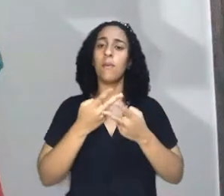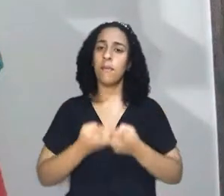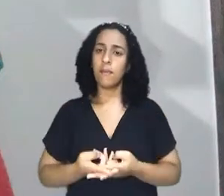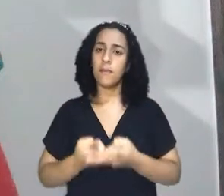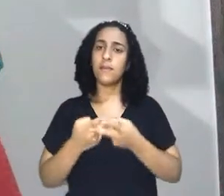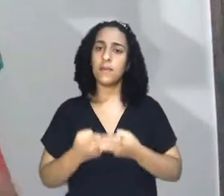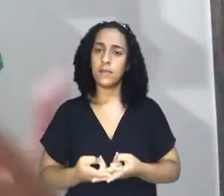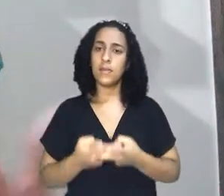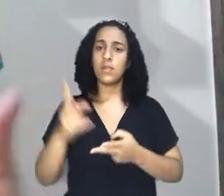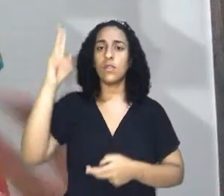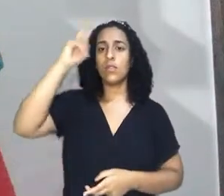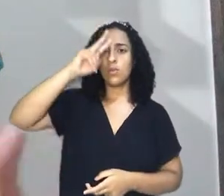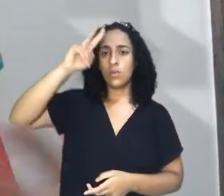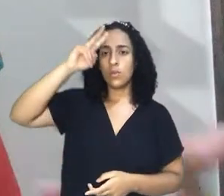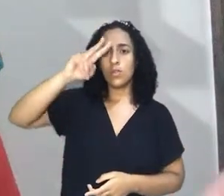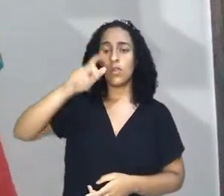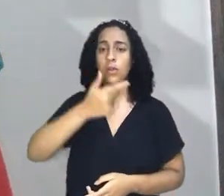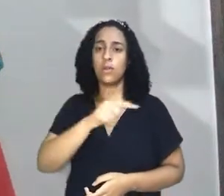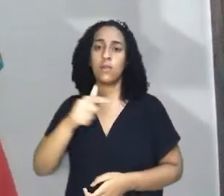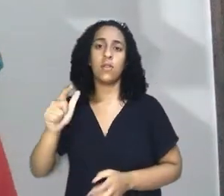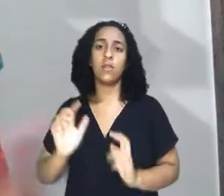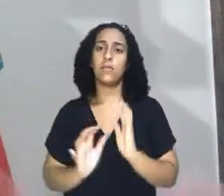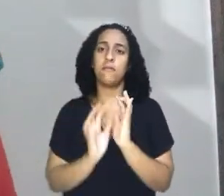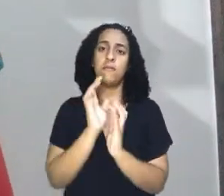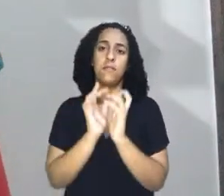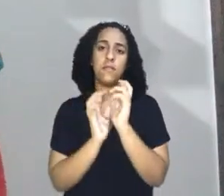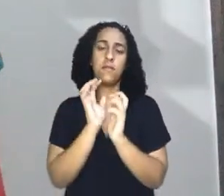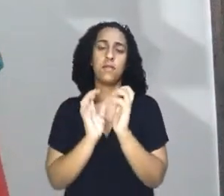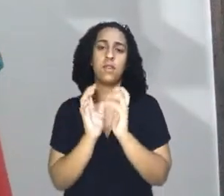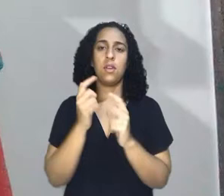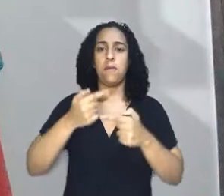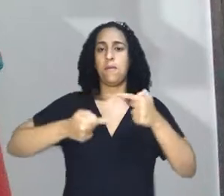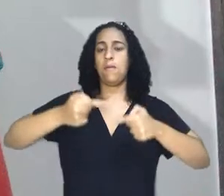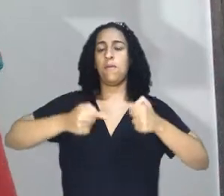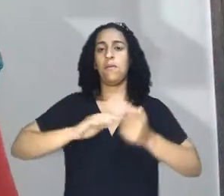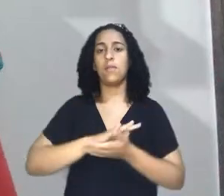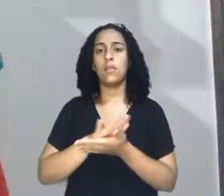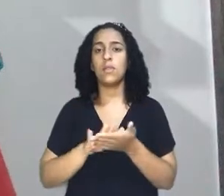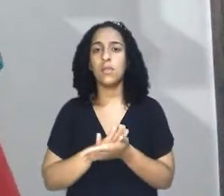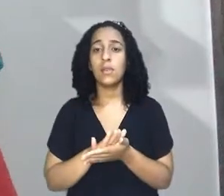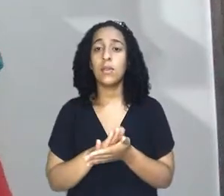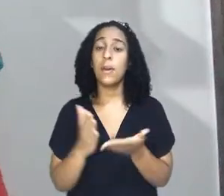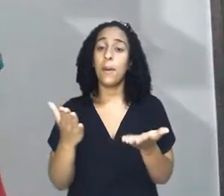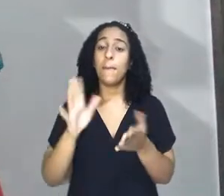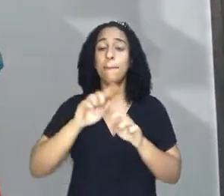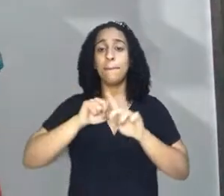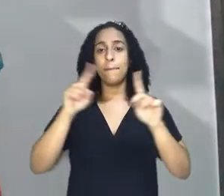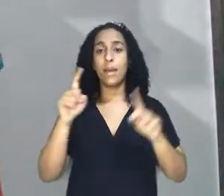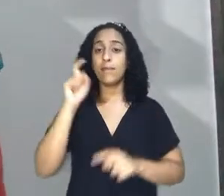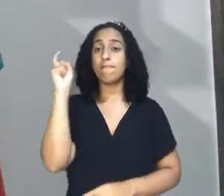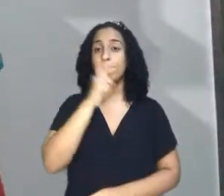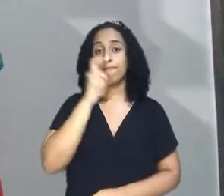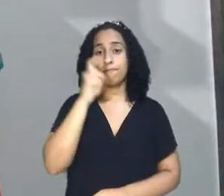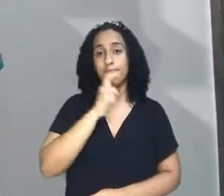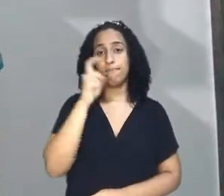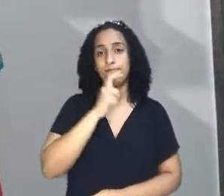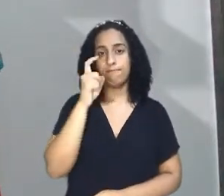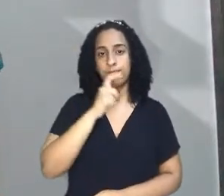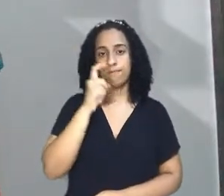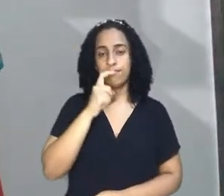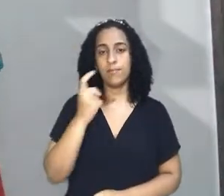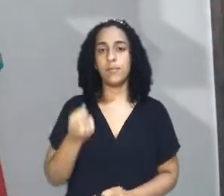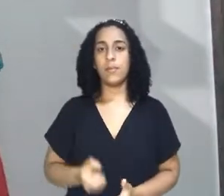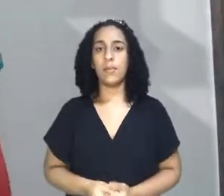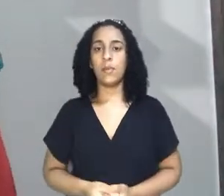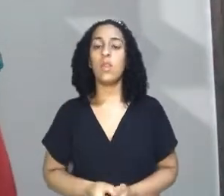história do Brasil seria uma história sem grandes guerras ou sem grandes conflitos. Não poderia ser mais enganosa essa afirmativa.